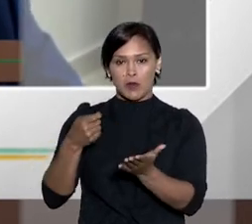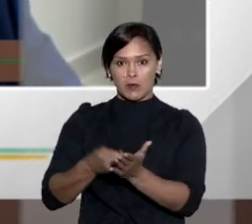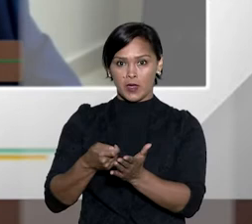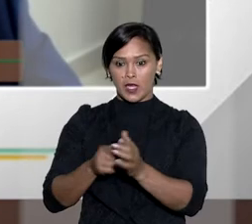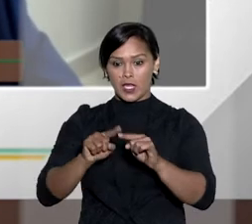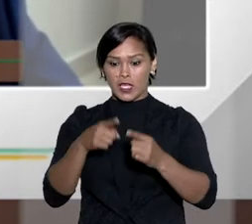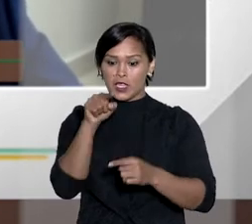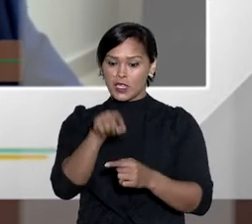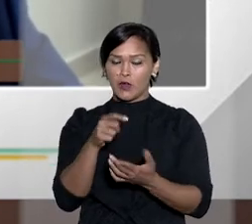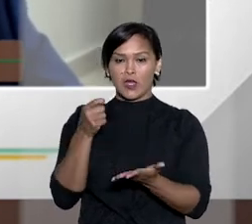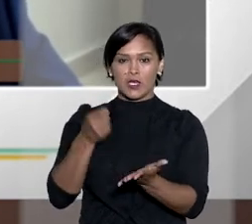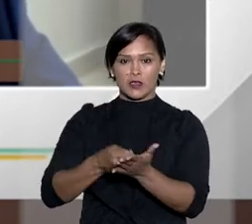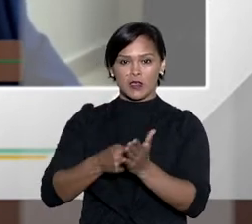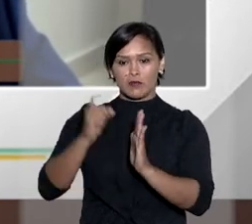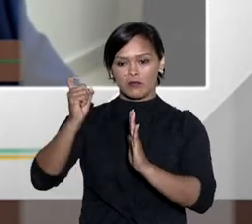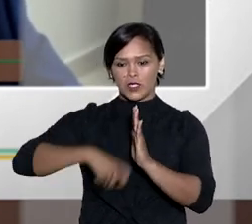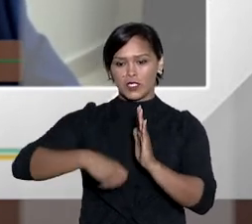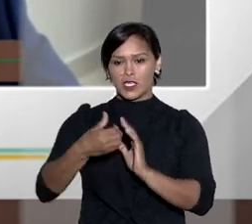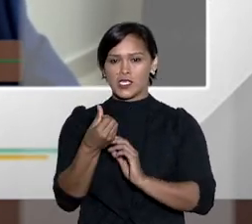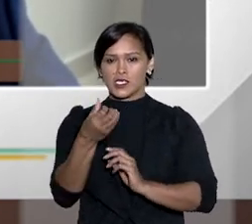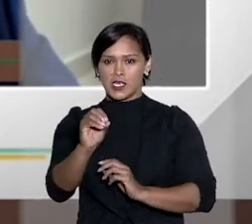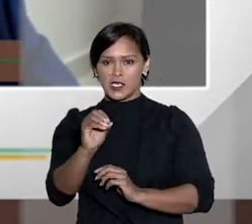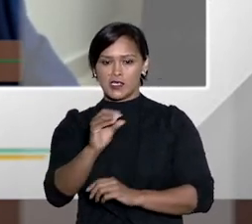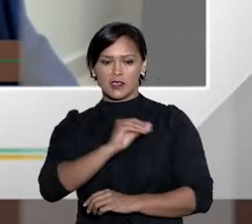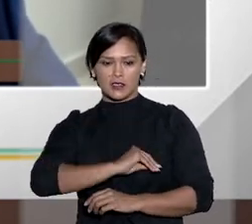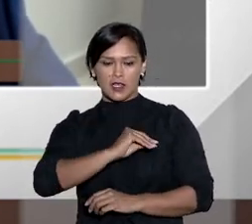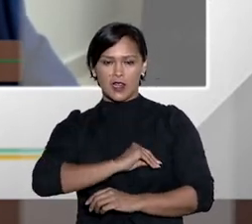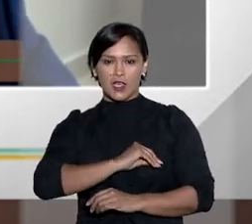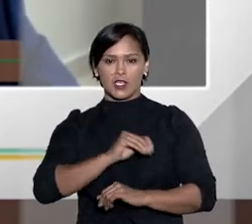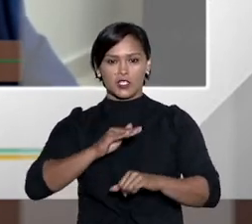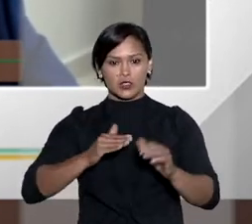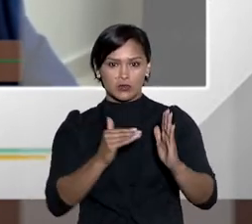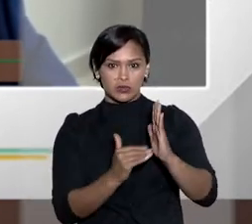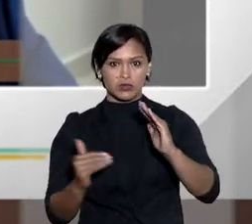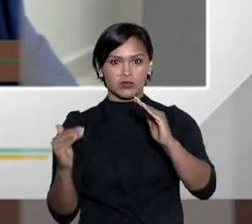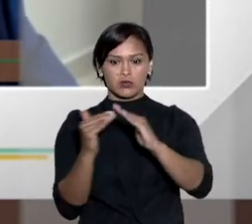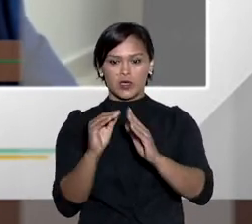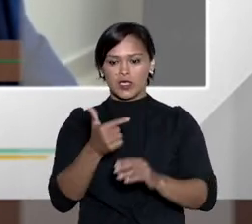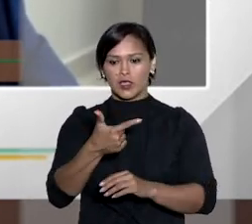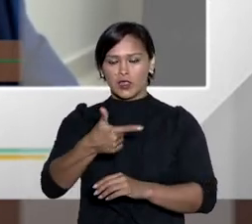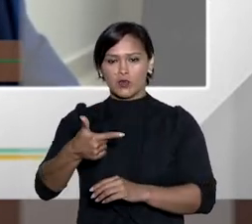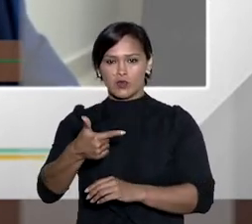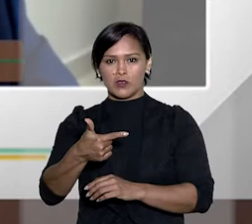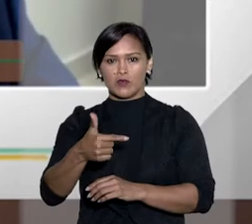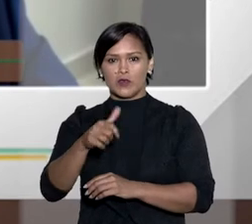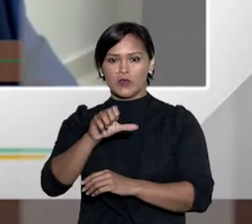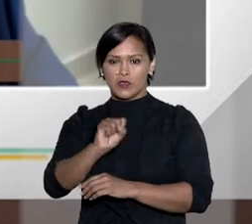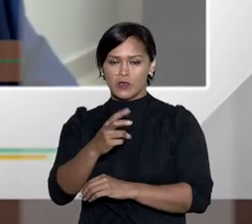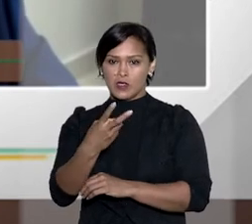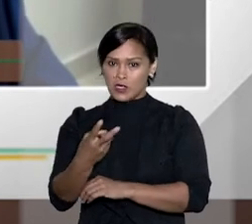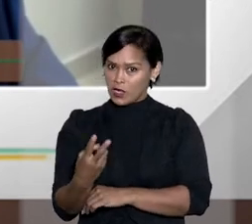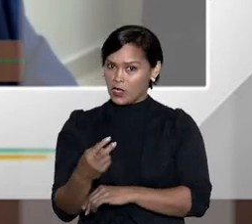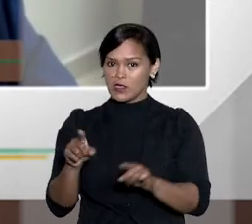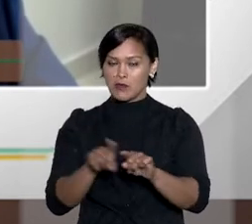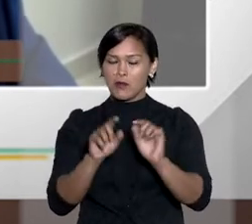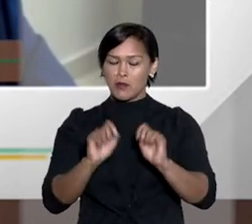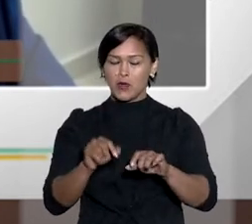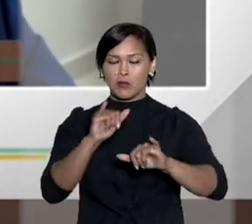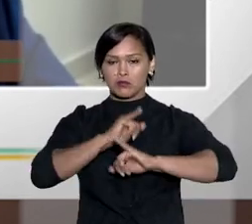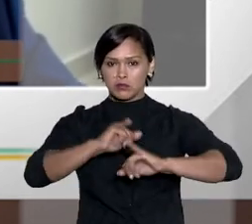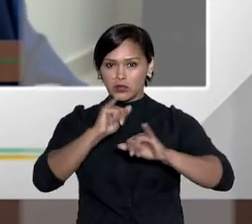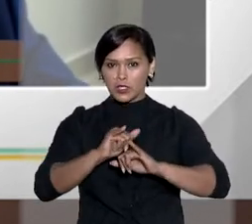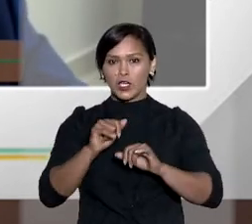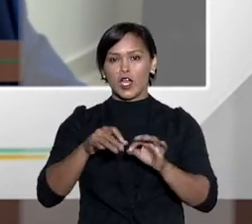essa exigibilidade até 60 salários mínimos, que é o limite de alçada da 12.153, pode ser questionado nos juizados